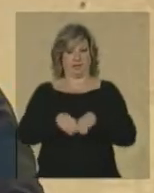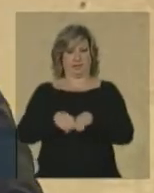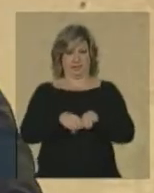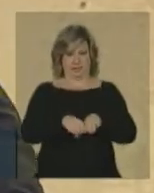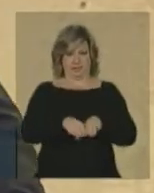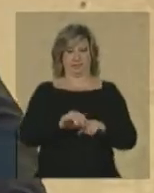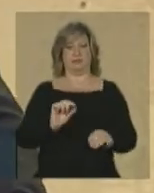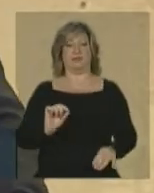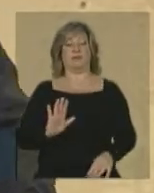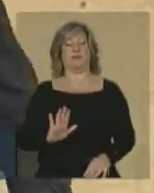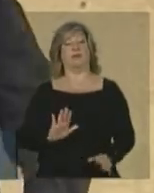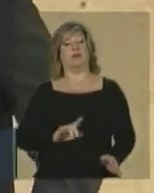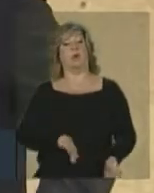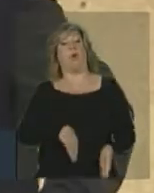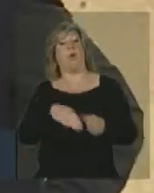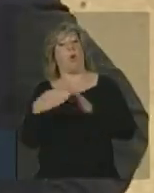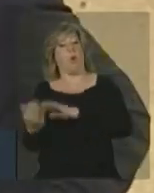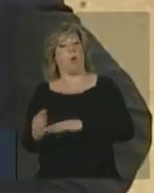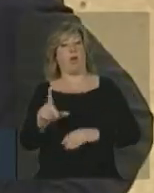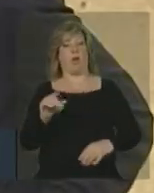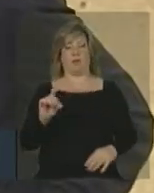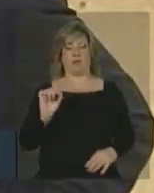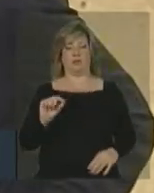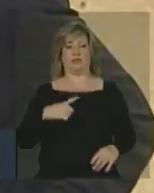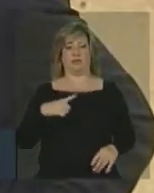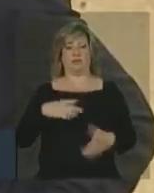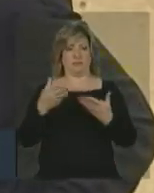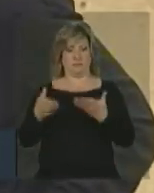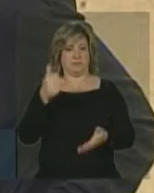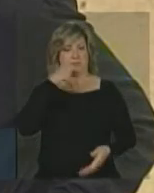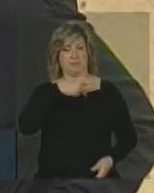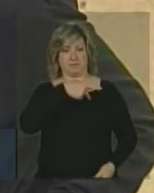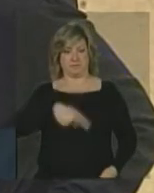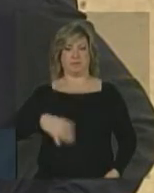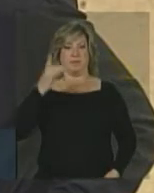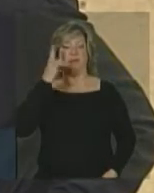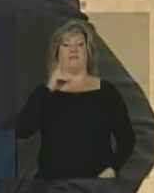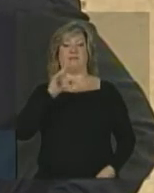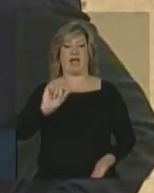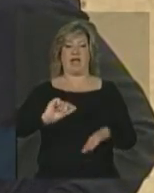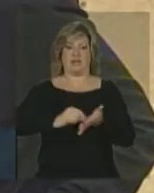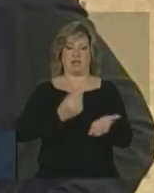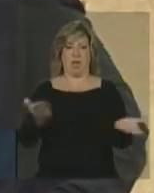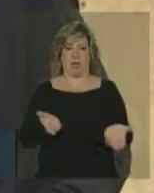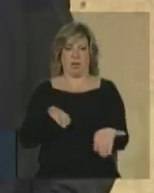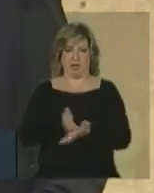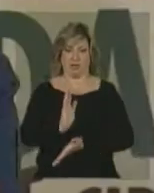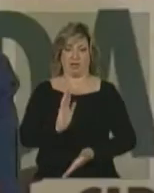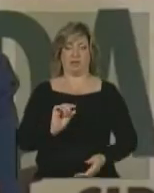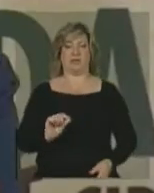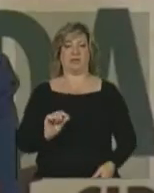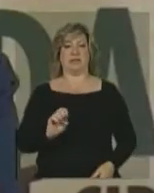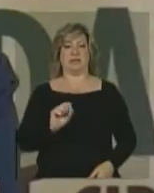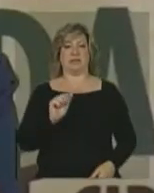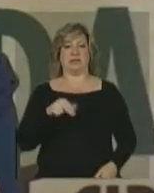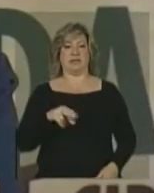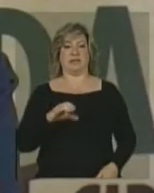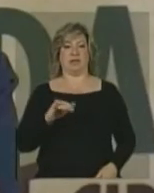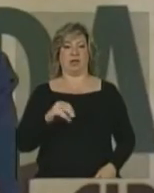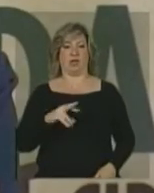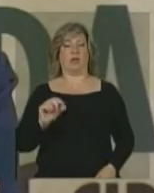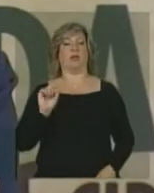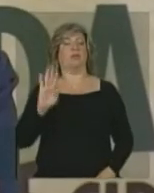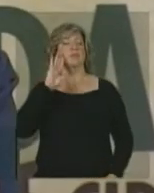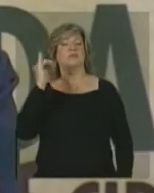lado, Vossa Excelência, Sra. Presidenta, também sancionará algo que, tenho certeza, é caro a todos os